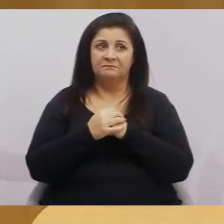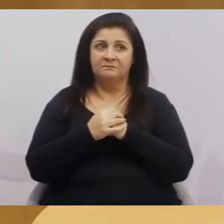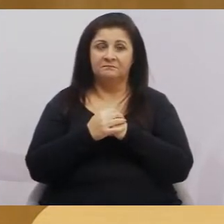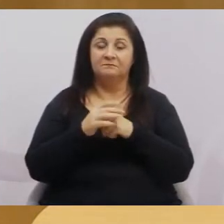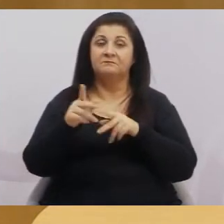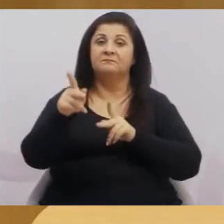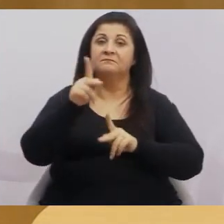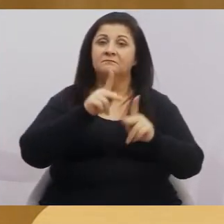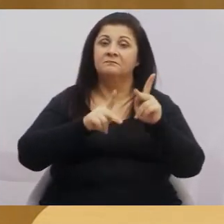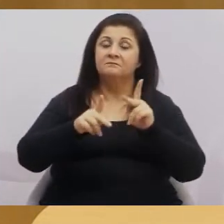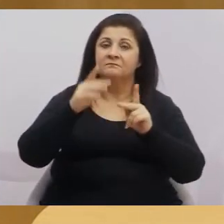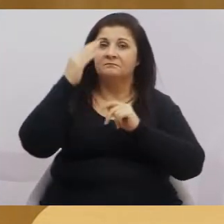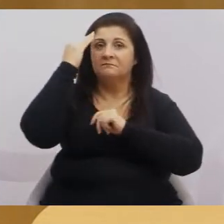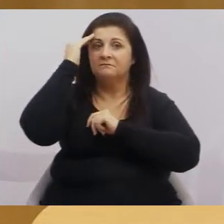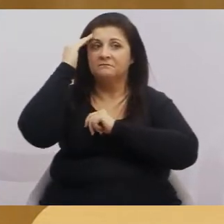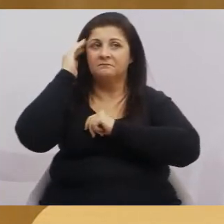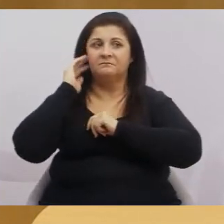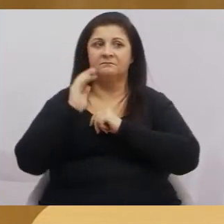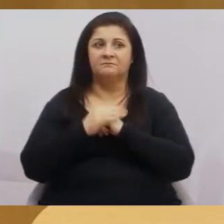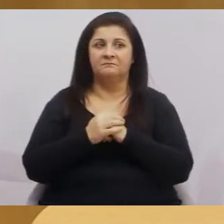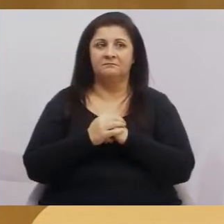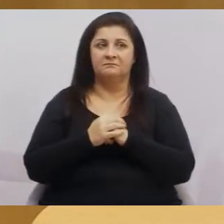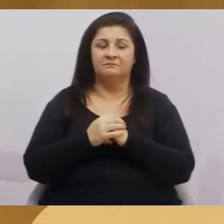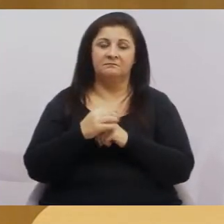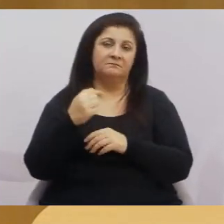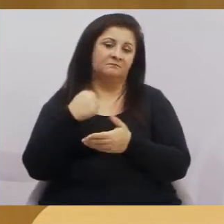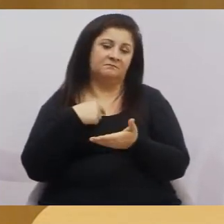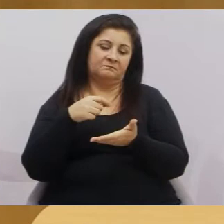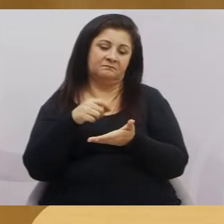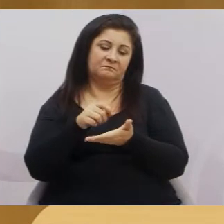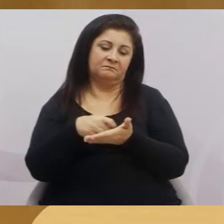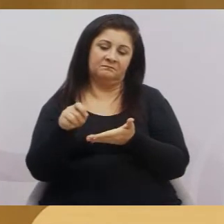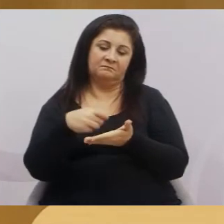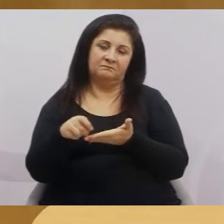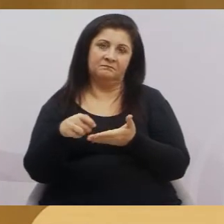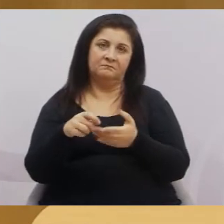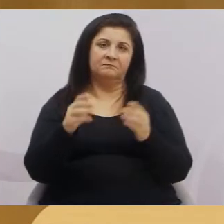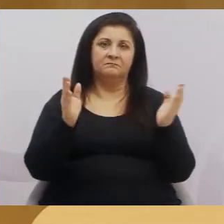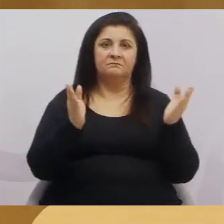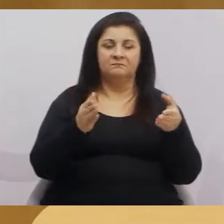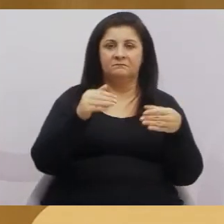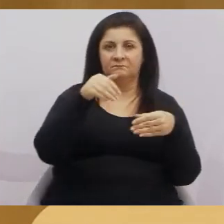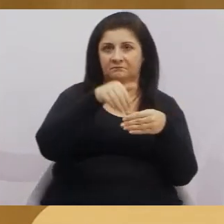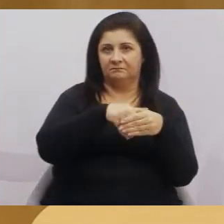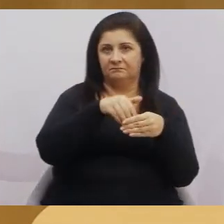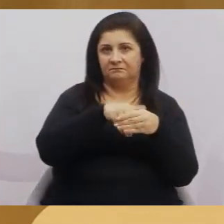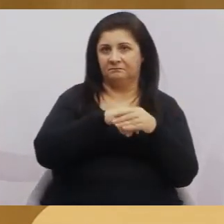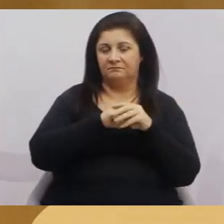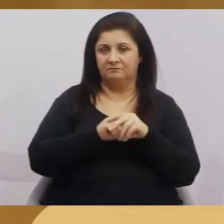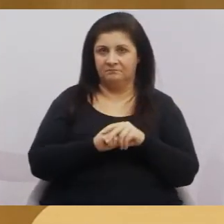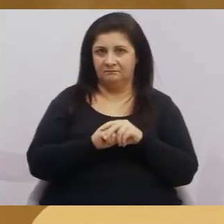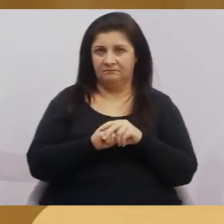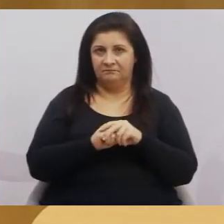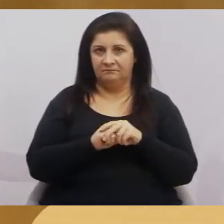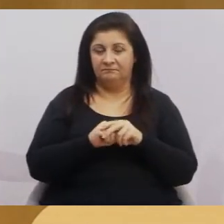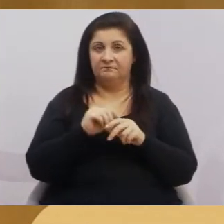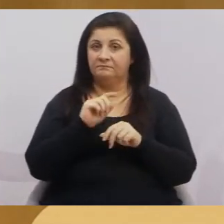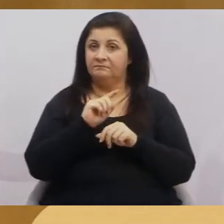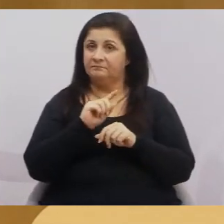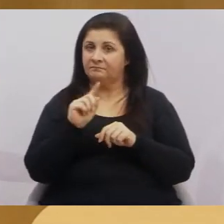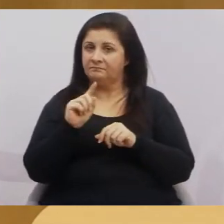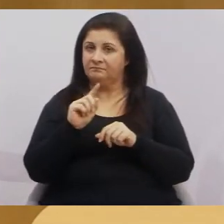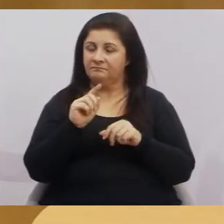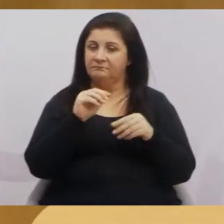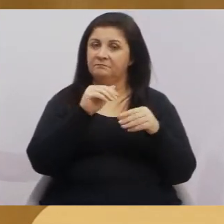povo vai entender. Não é porque eu assinei que eu tenho que votar. O voto é o